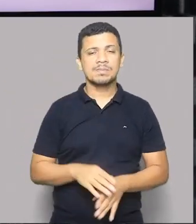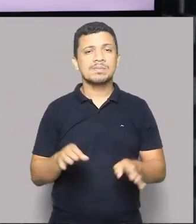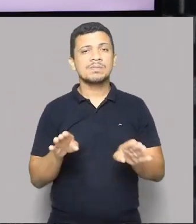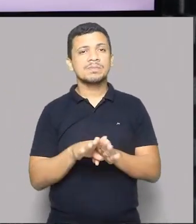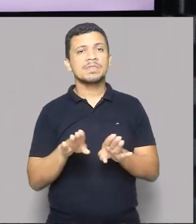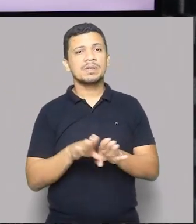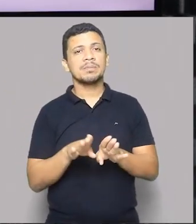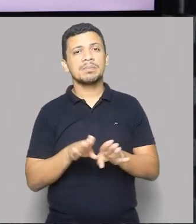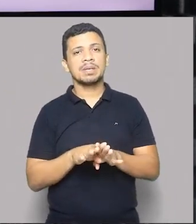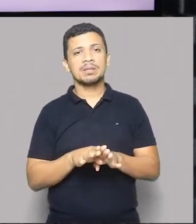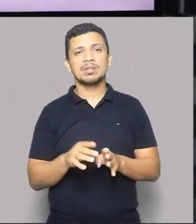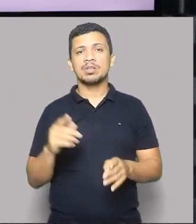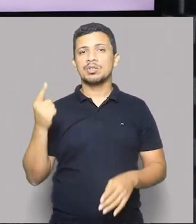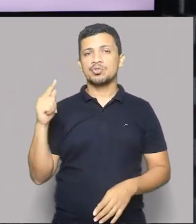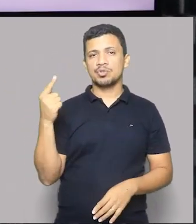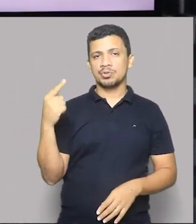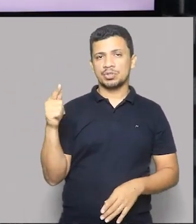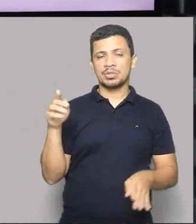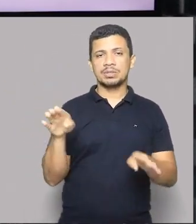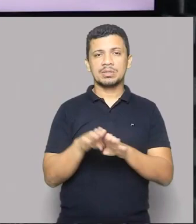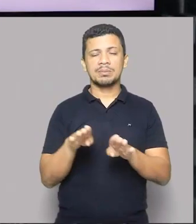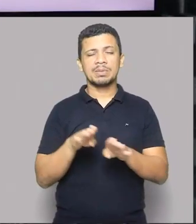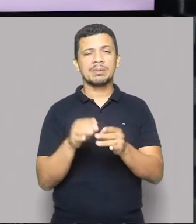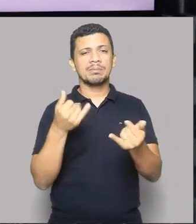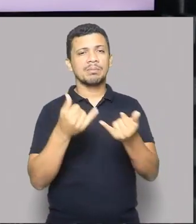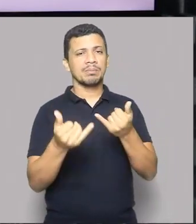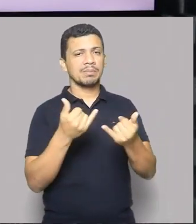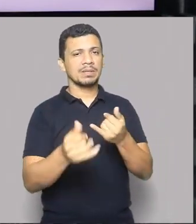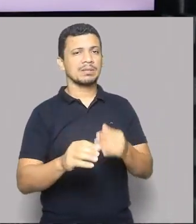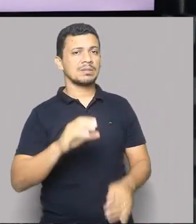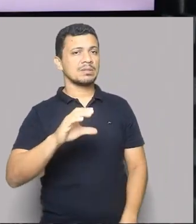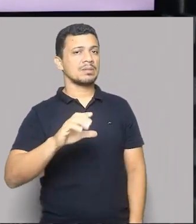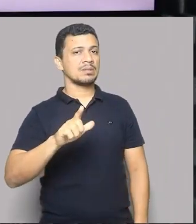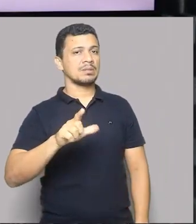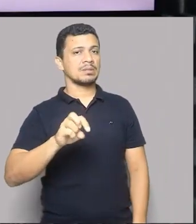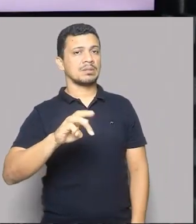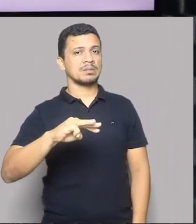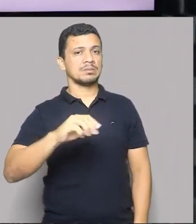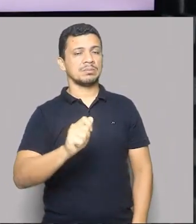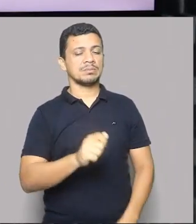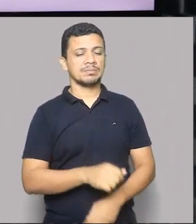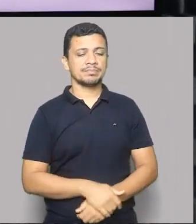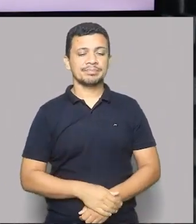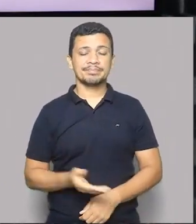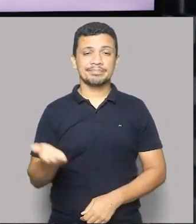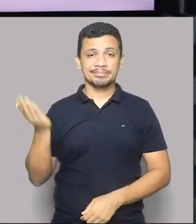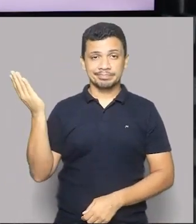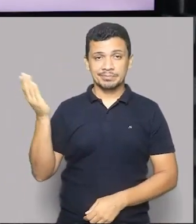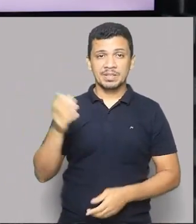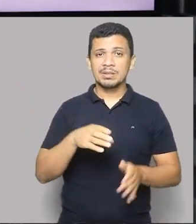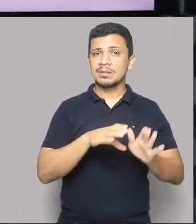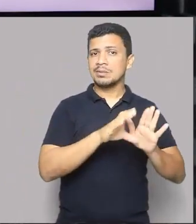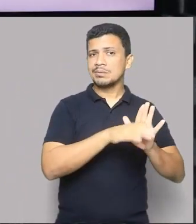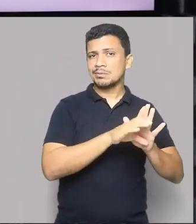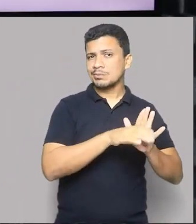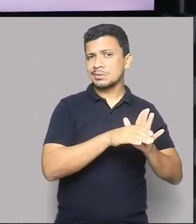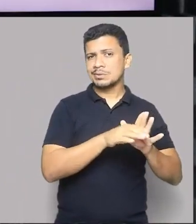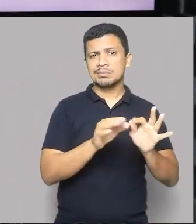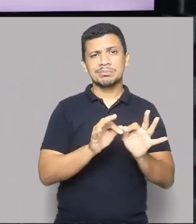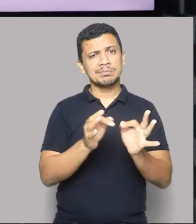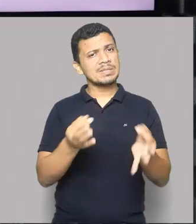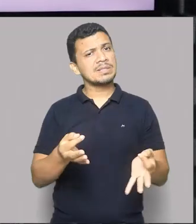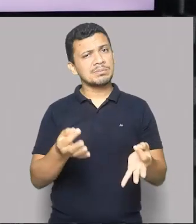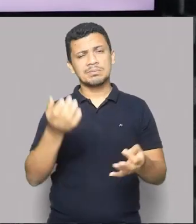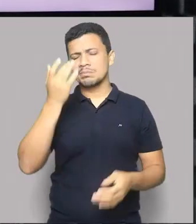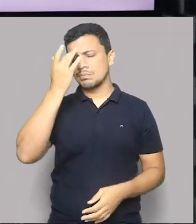de geologia e clima semelhantes. Então, percebam que esse conceito, ele é um conceito bem tranquilo, ele é um conceito bem